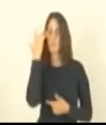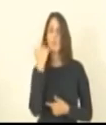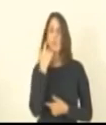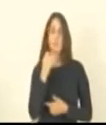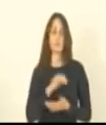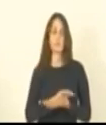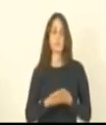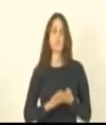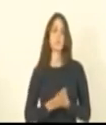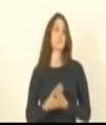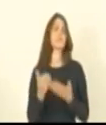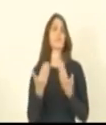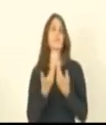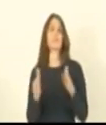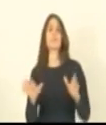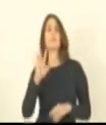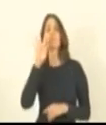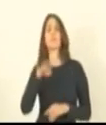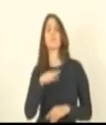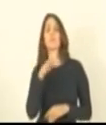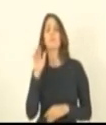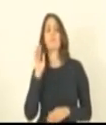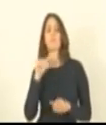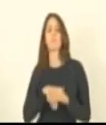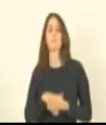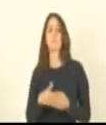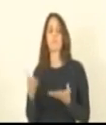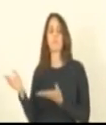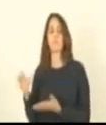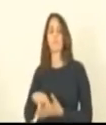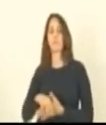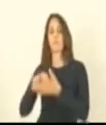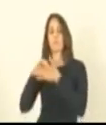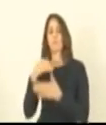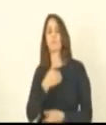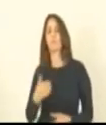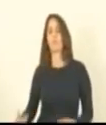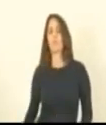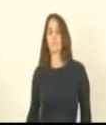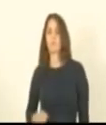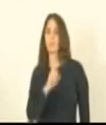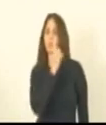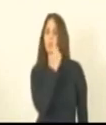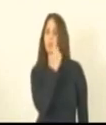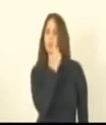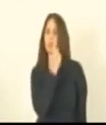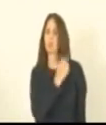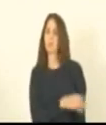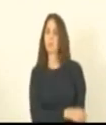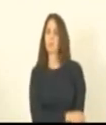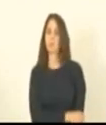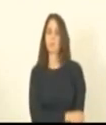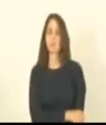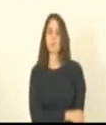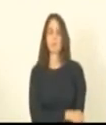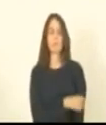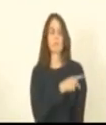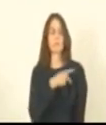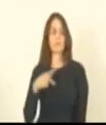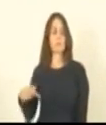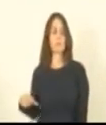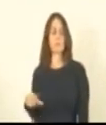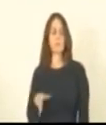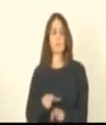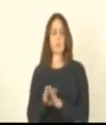vou abrir o painel para votação antes porém eu ouço o lido do bloco e o lido do governo deputado Dari Pagun presidente nossa orientação é